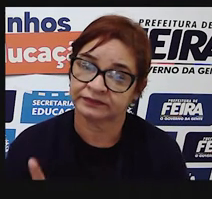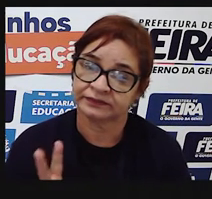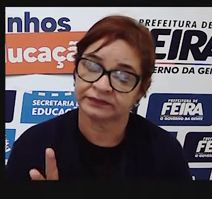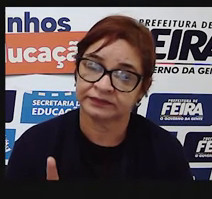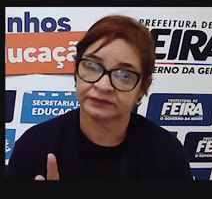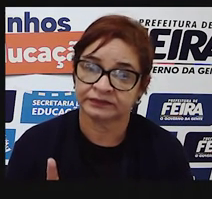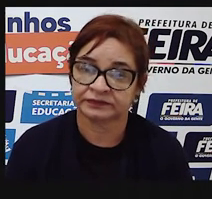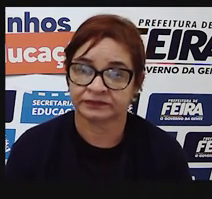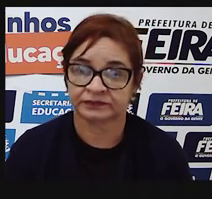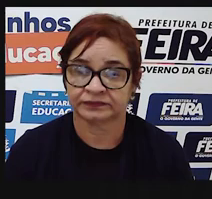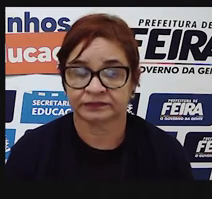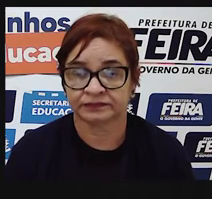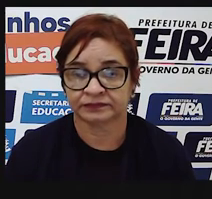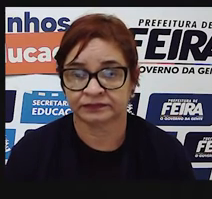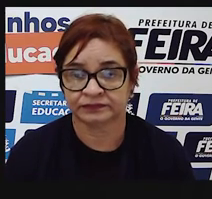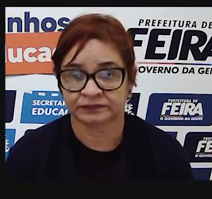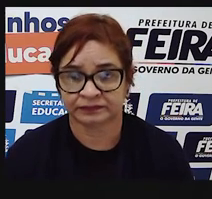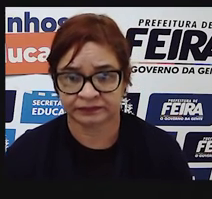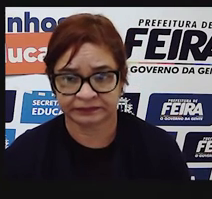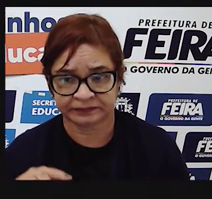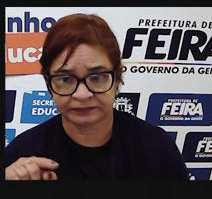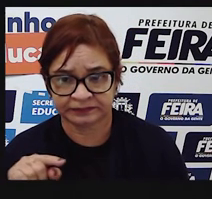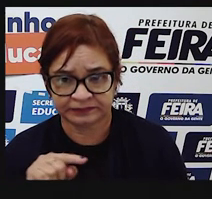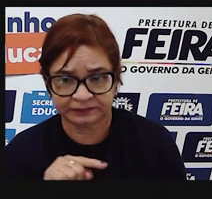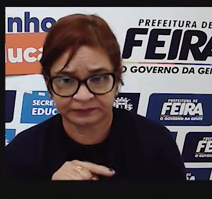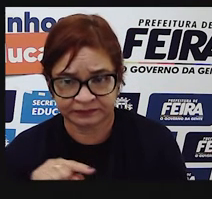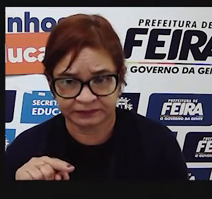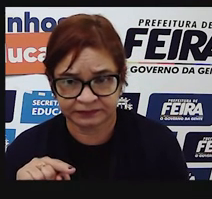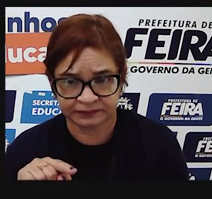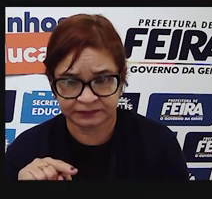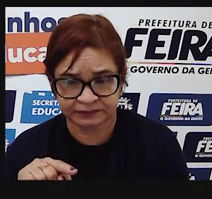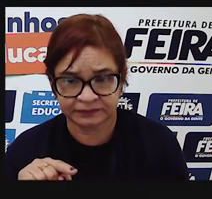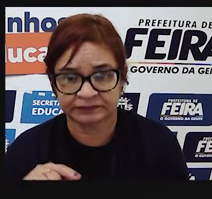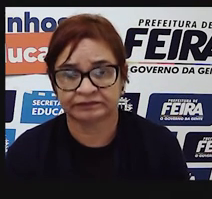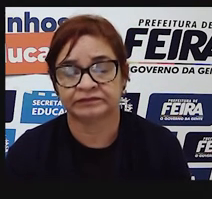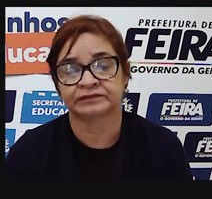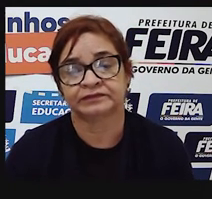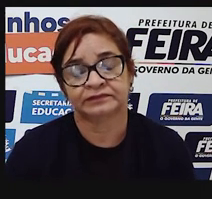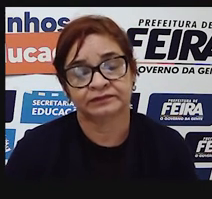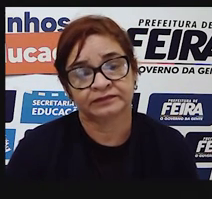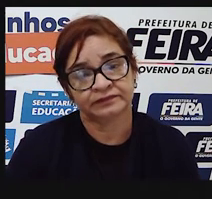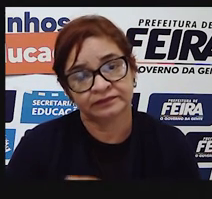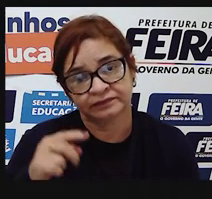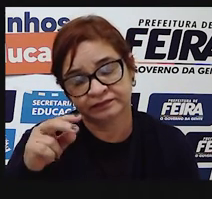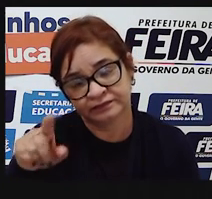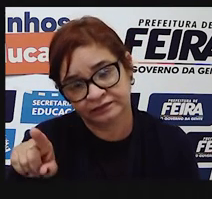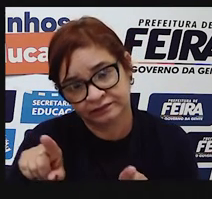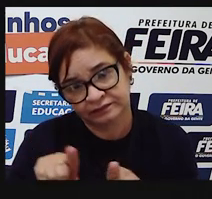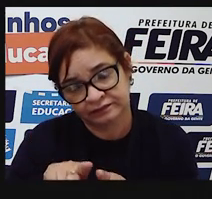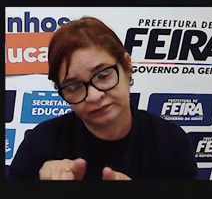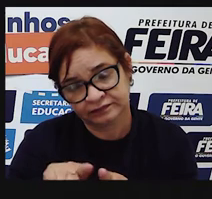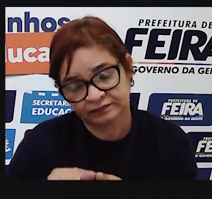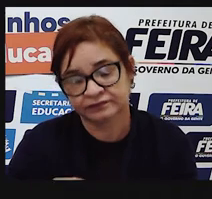interjeição no início da frase, você vai utilizar também a vírgula.